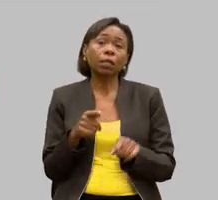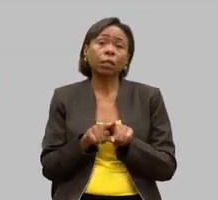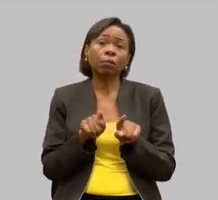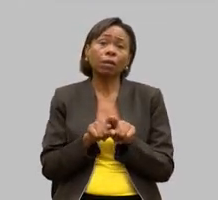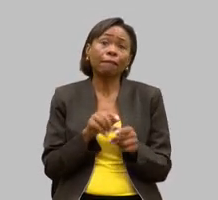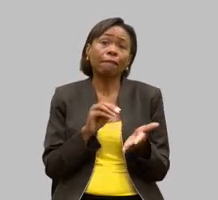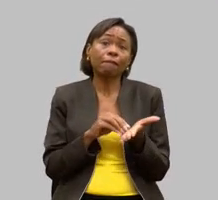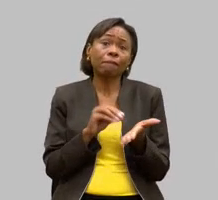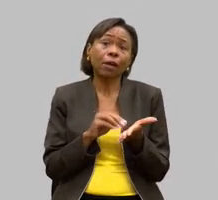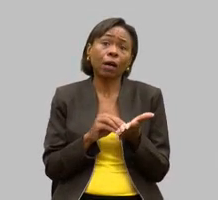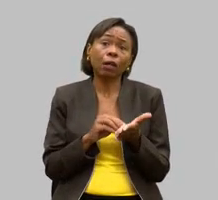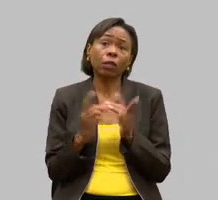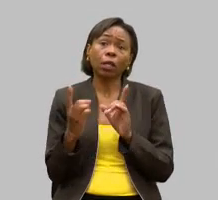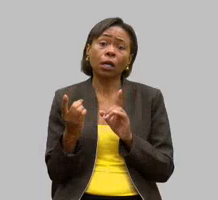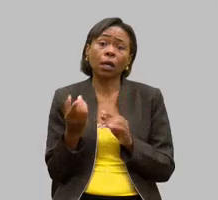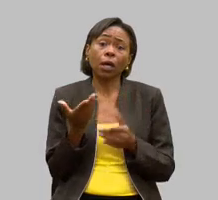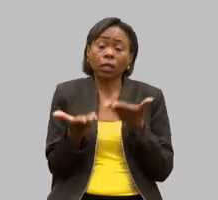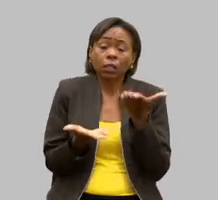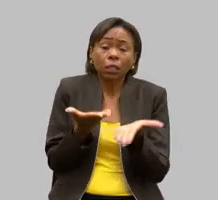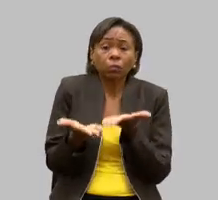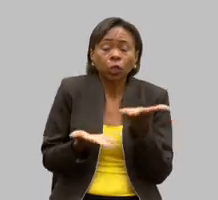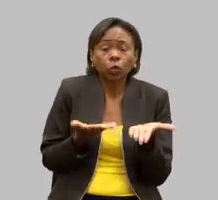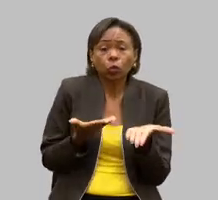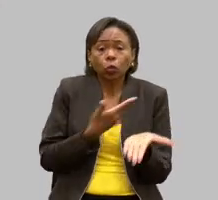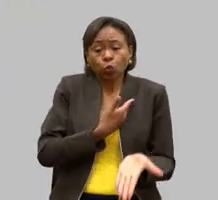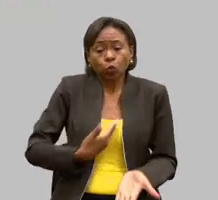porque não existe esse serviço quem vai amparar